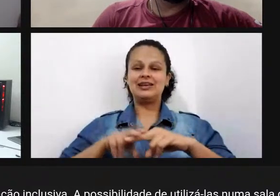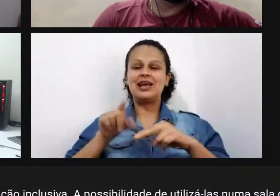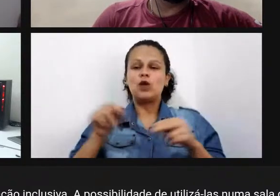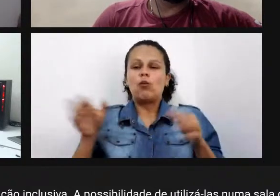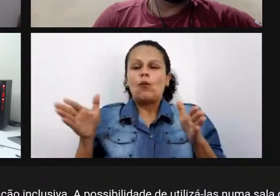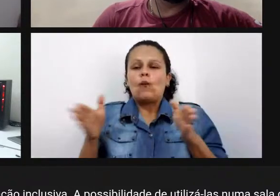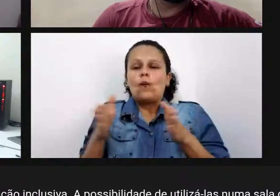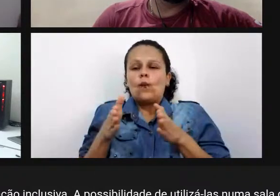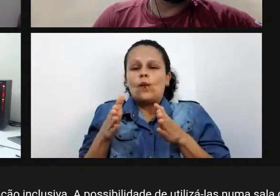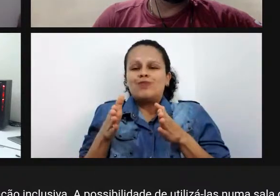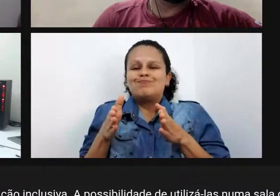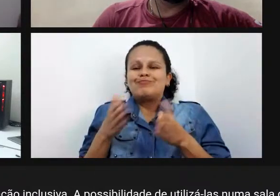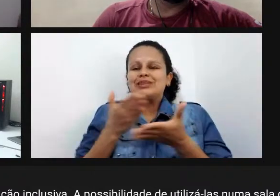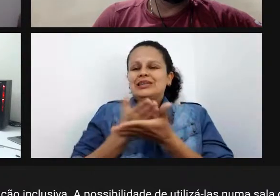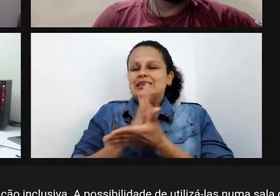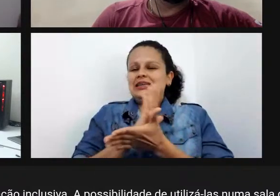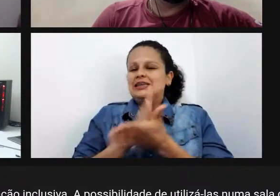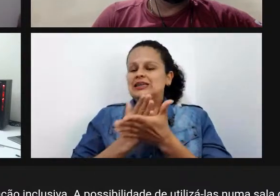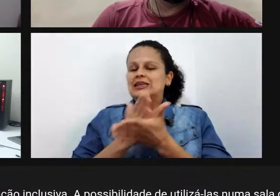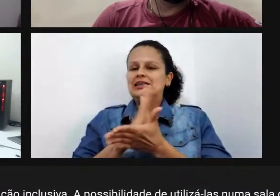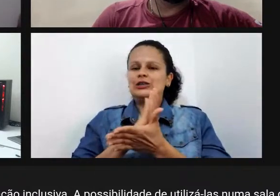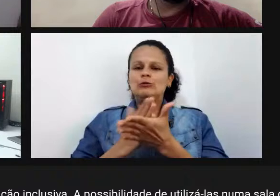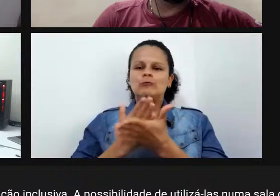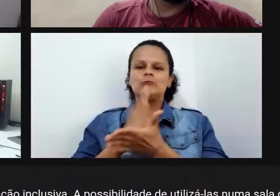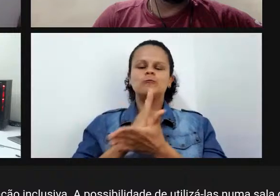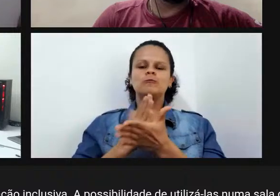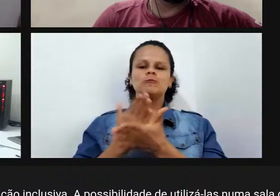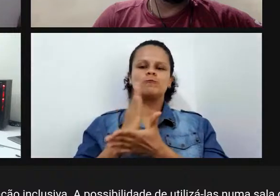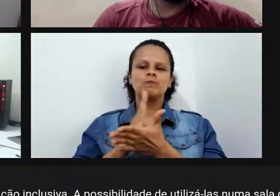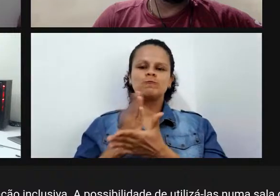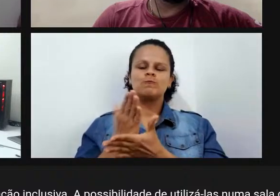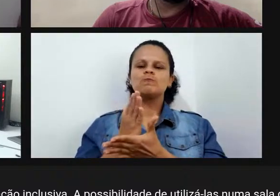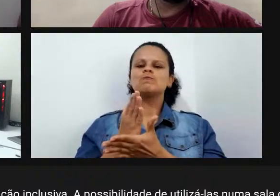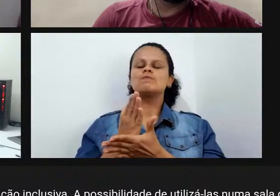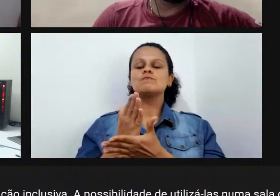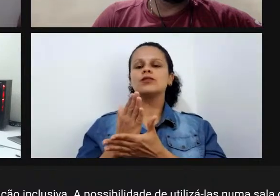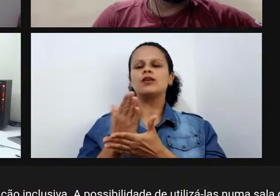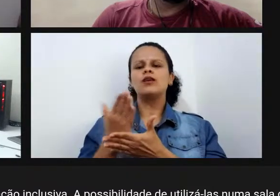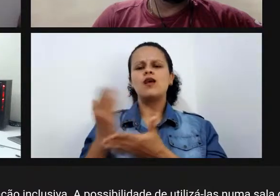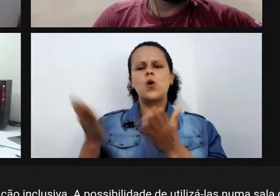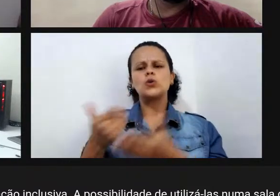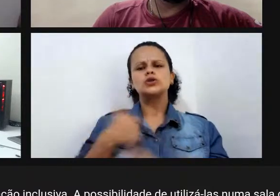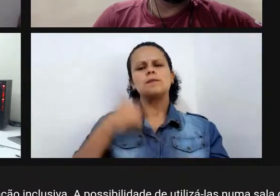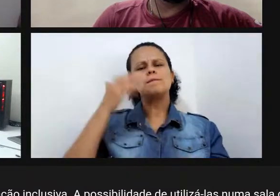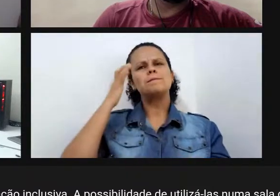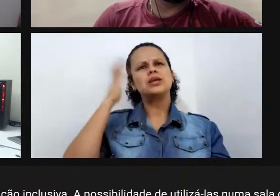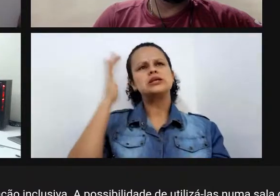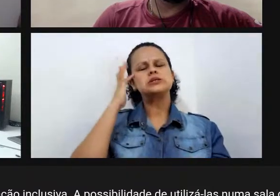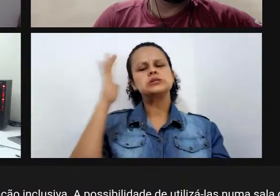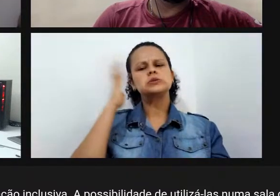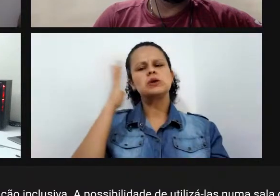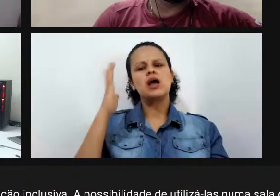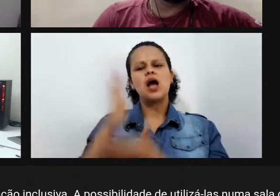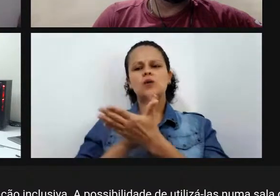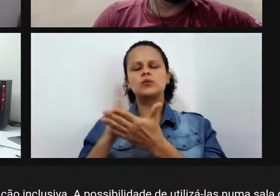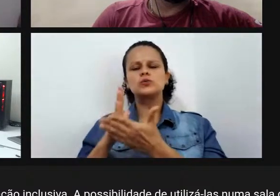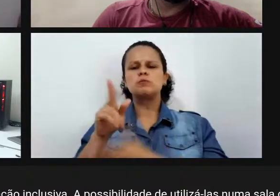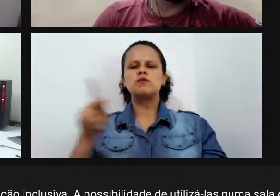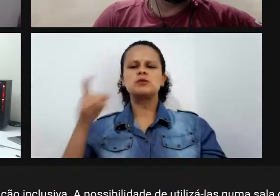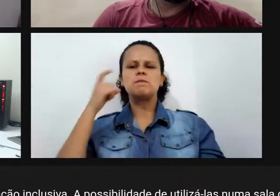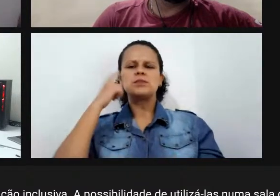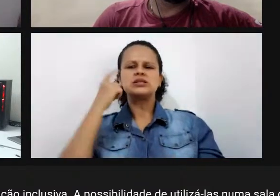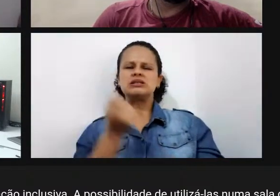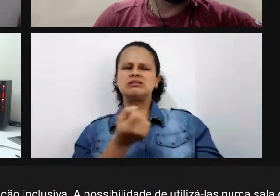sempre me incomodavam muito e é interessante que eu paro pra pensar hoje que alguns professores acham estranho e acham até ofensivo